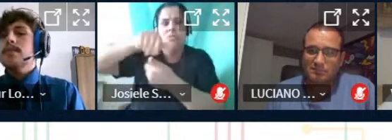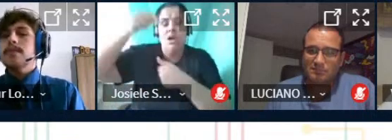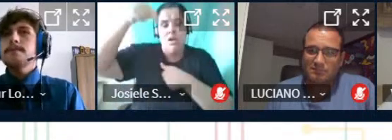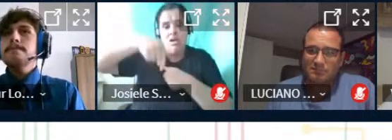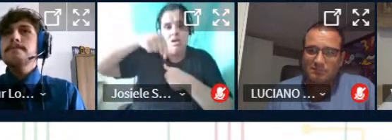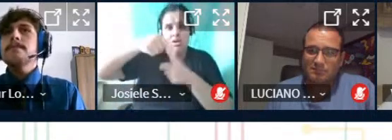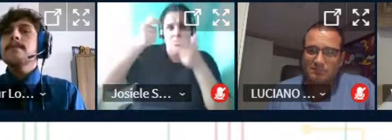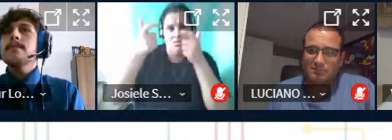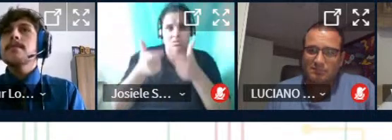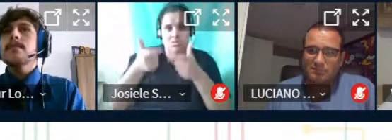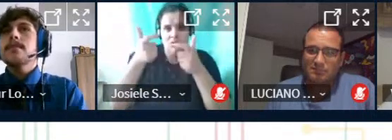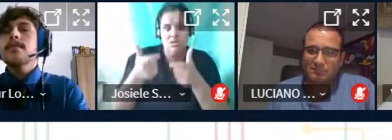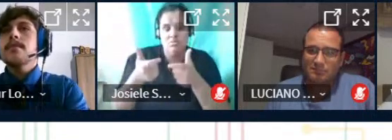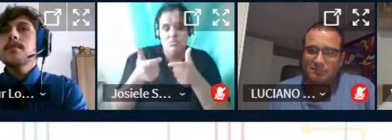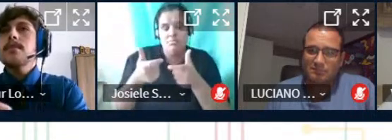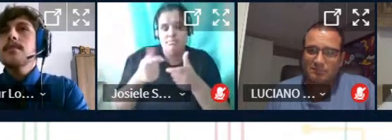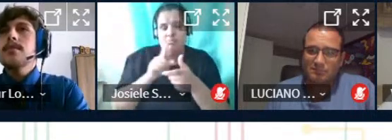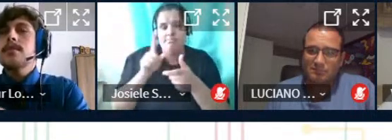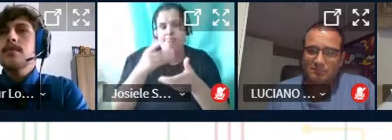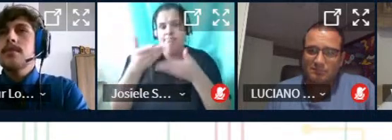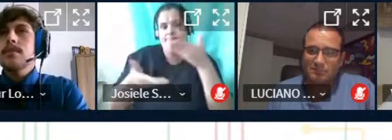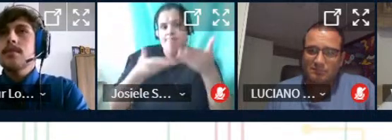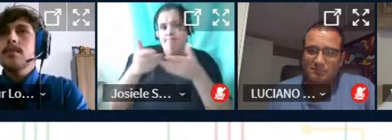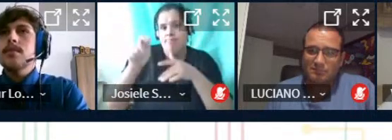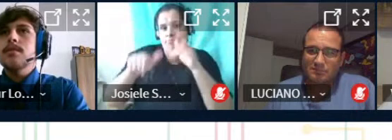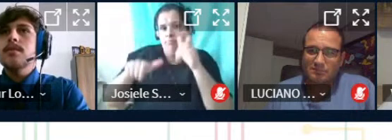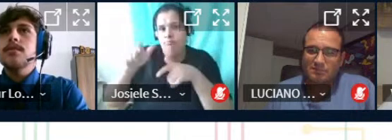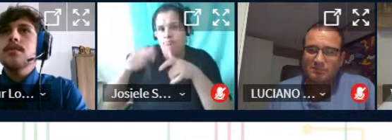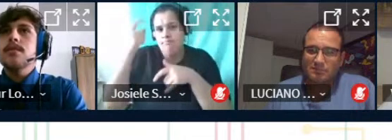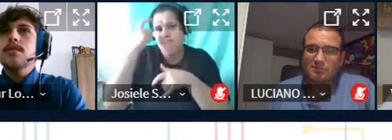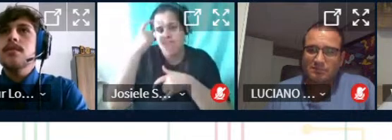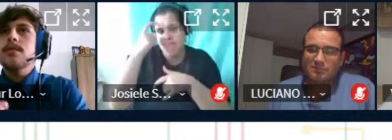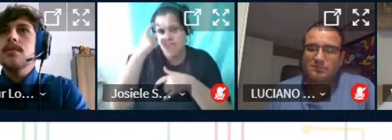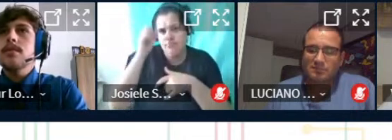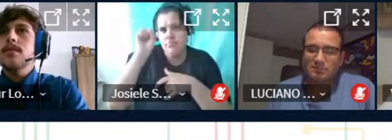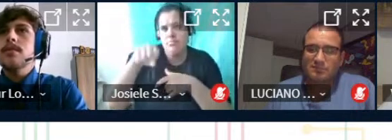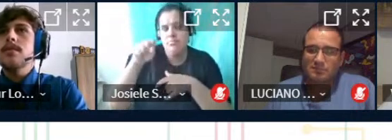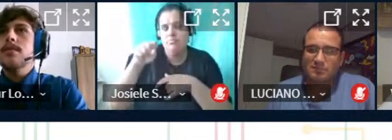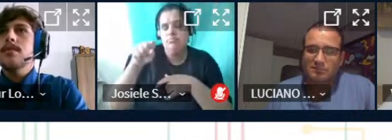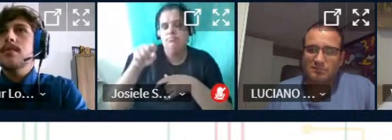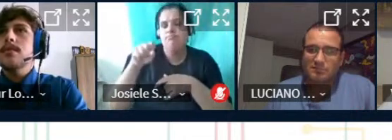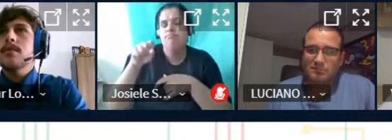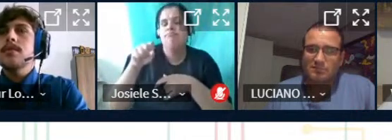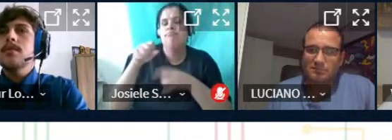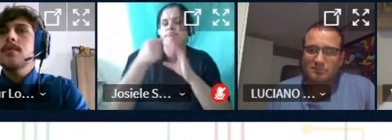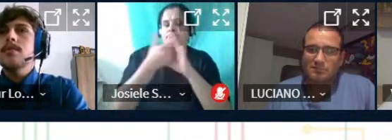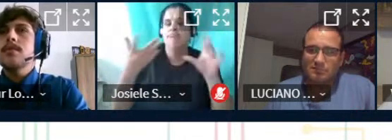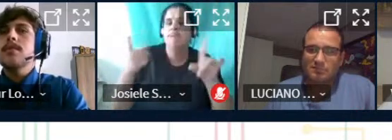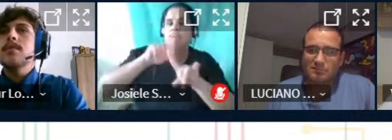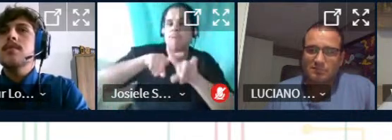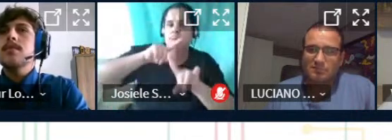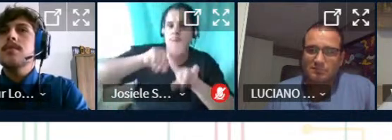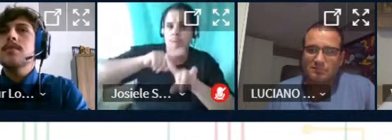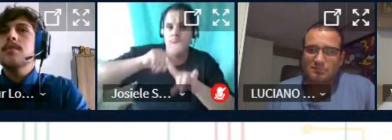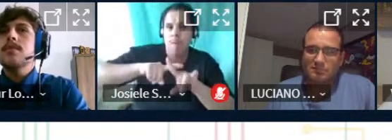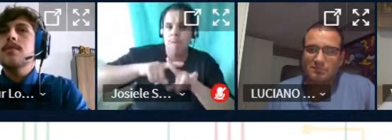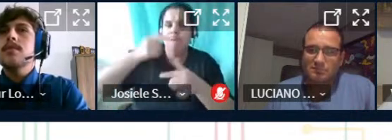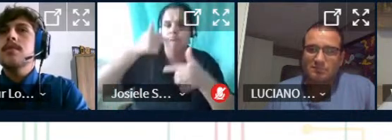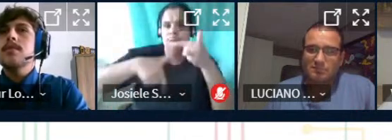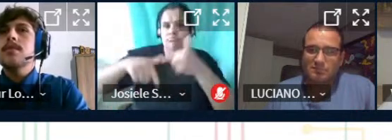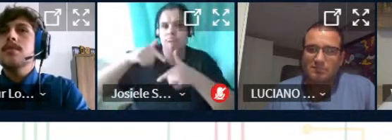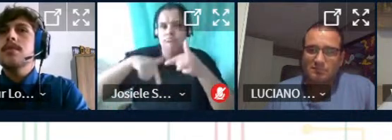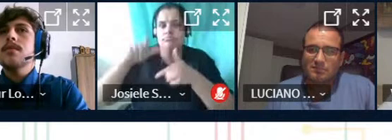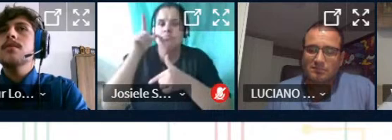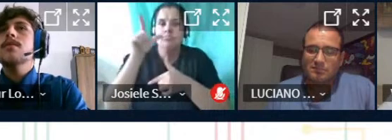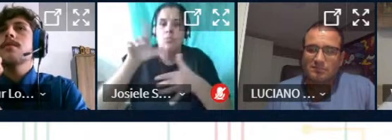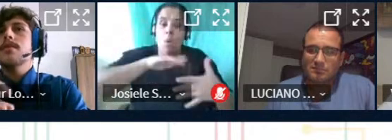deixa de atender alguns mas há que se pensar sim em aspectos positivos que também emergem do trabalho que é atingir